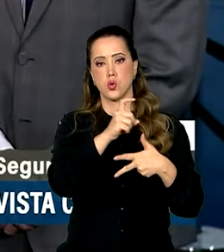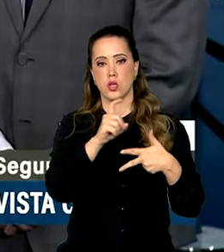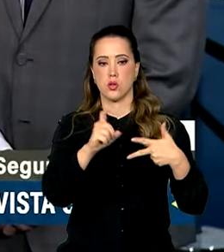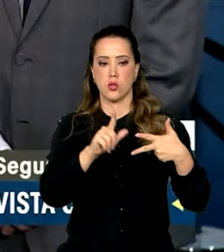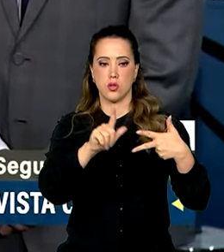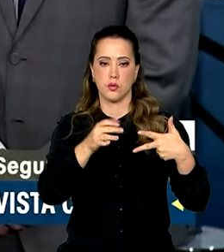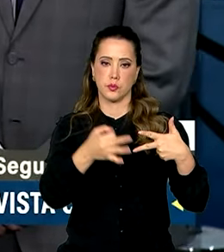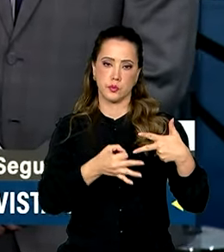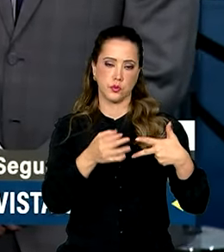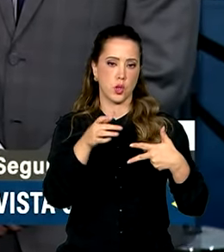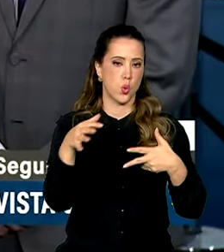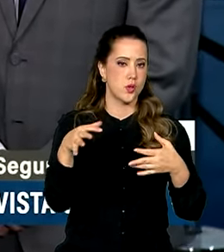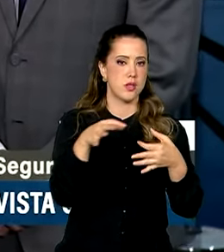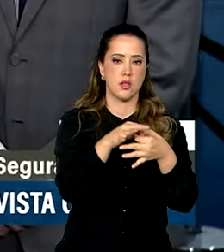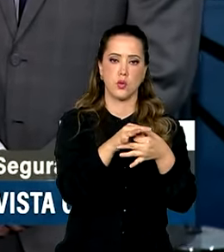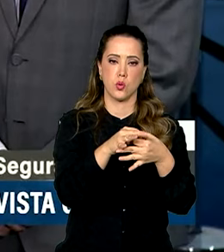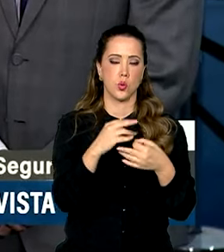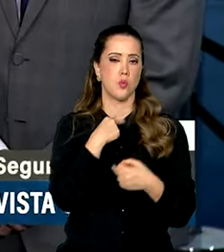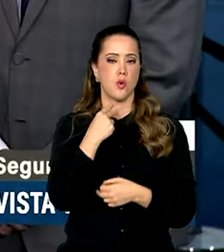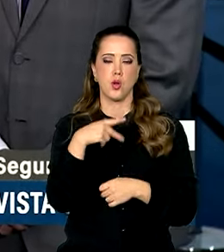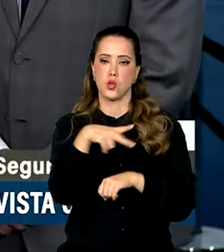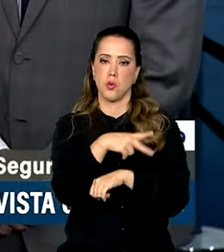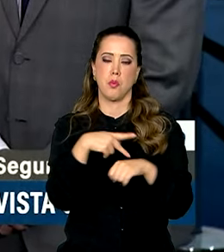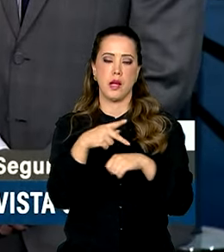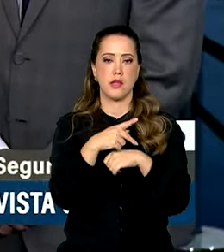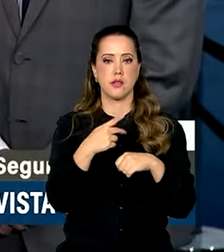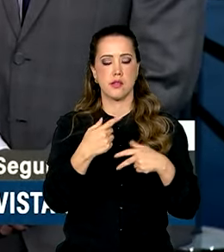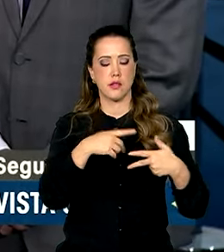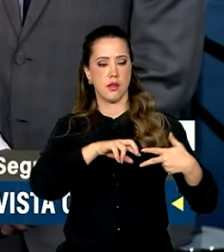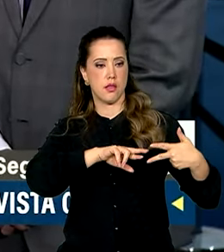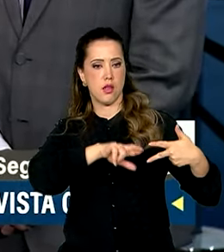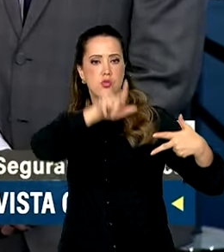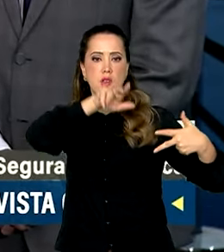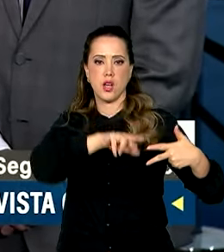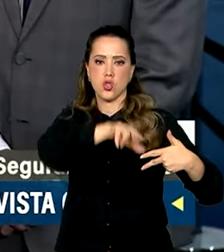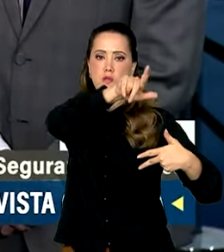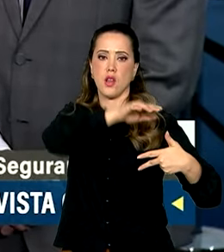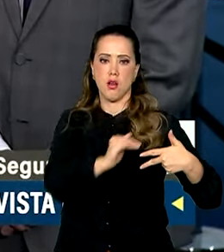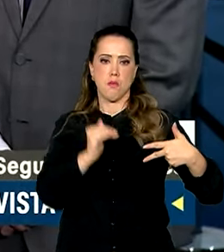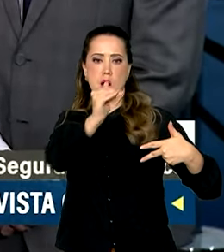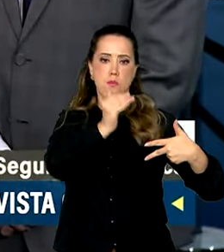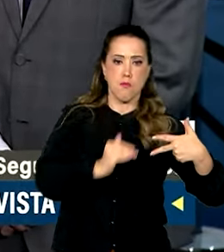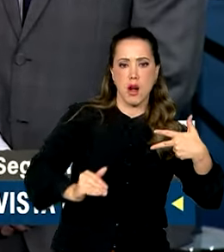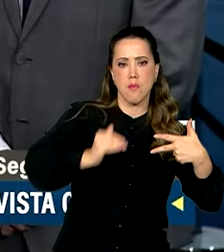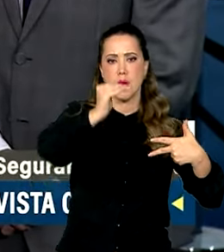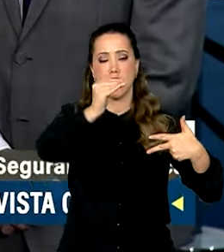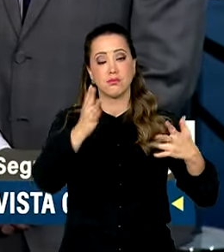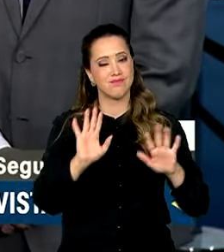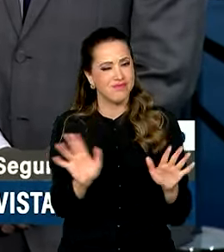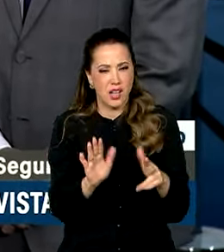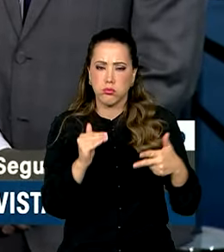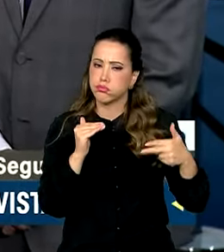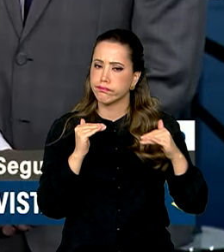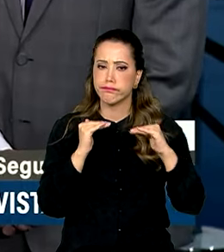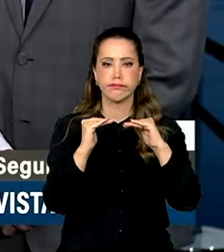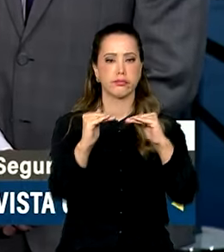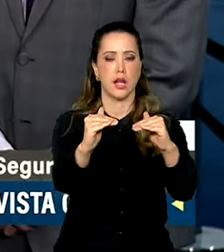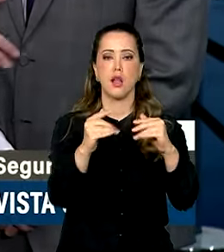viver um país em que haja dissensões ou divergências tais que impeçam